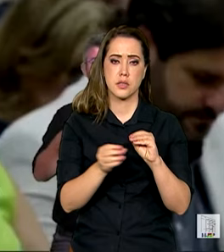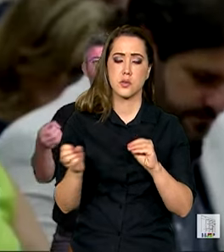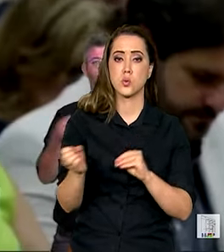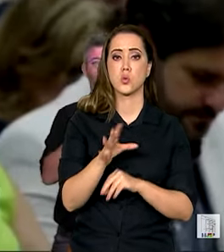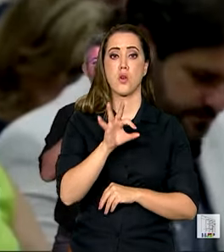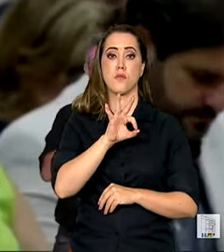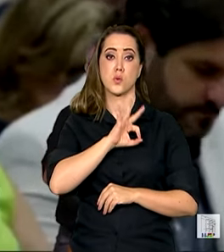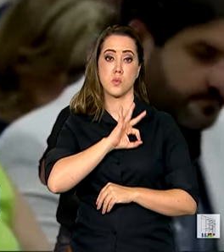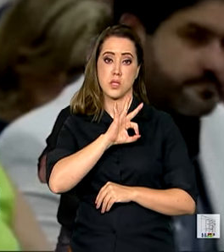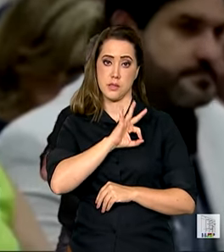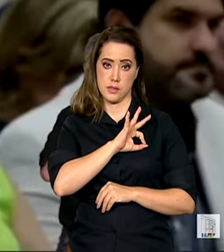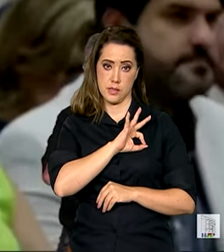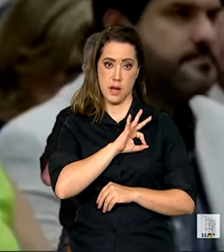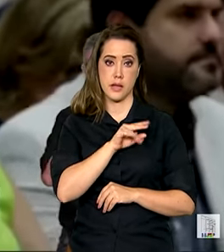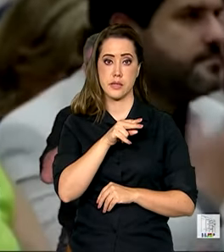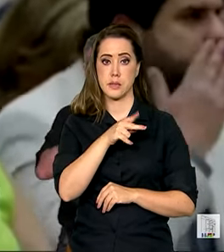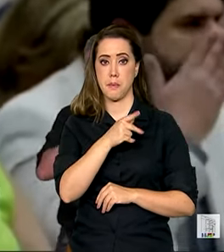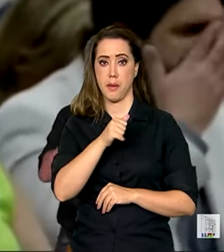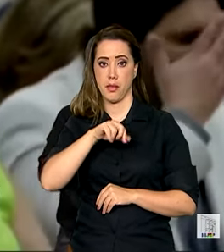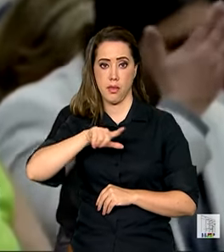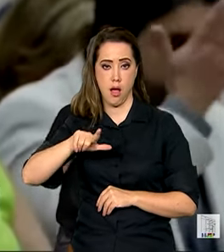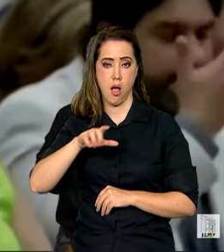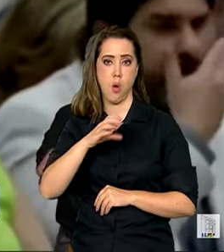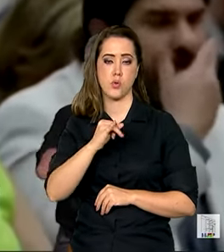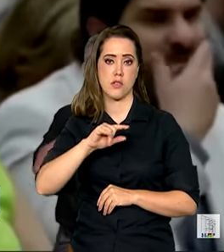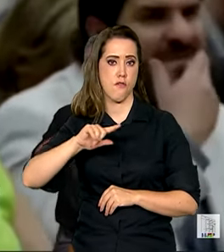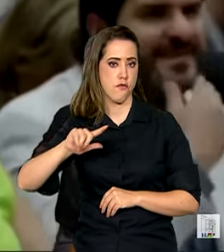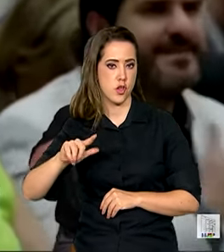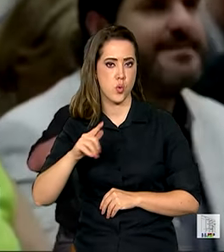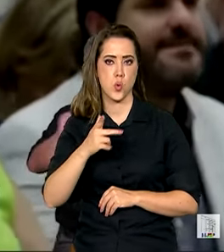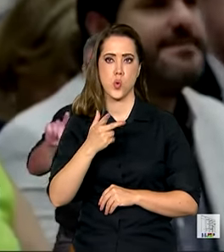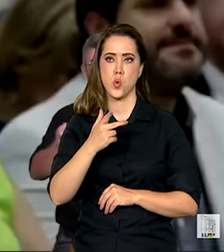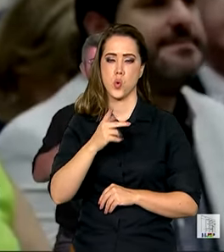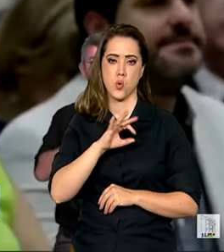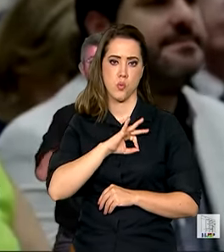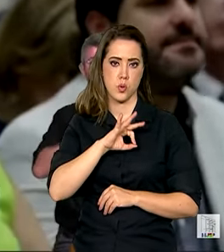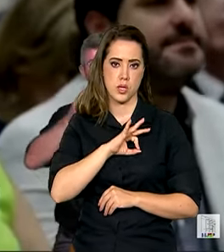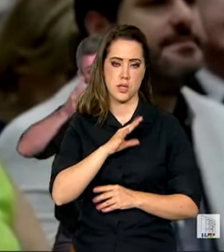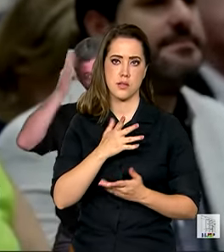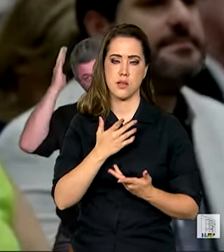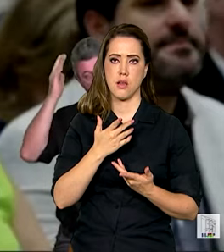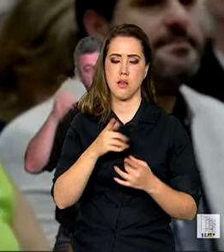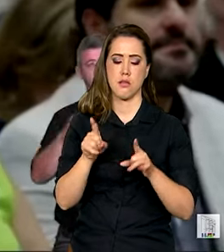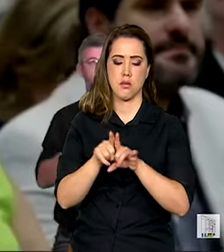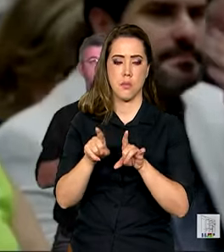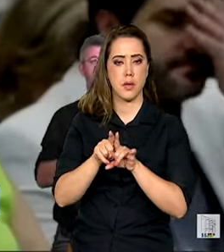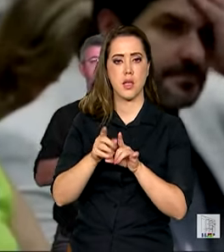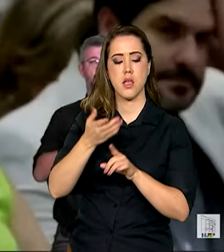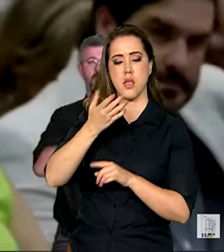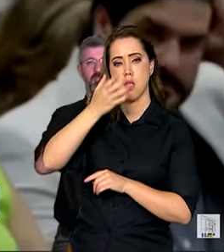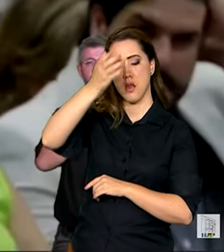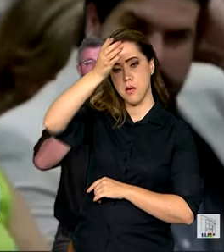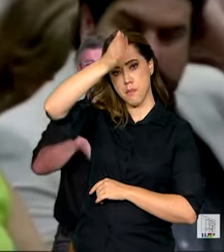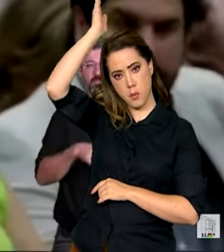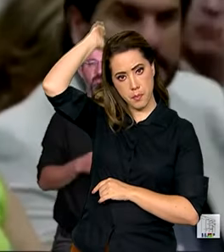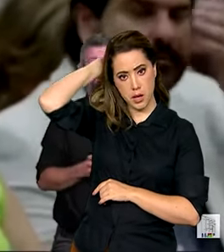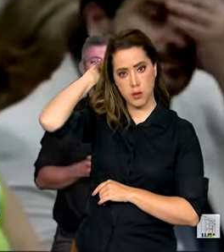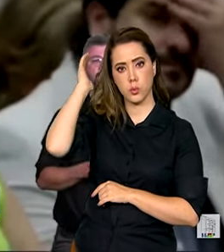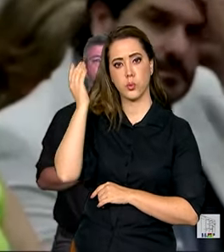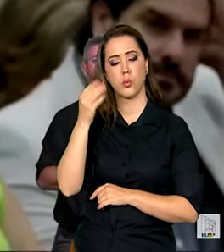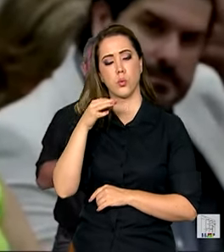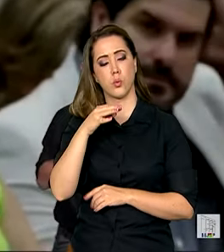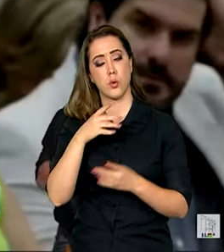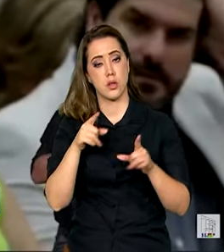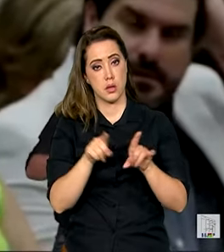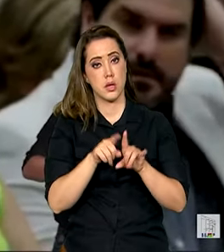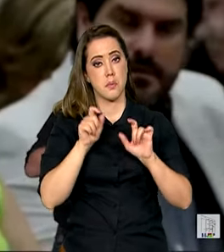policiais penais, polícia civil, bombeiros militares, polícia militar, para que a gente possa